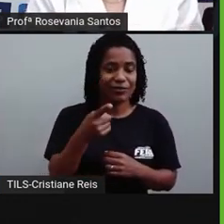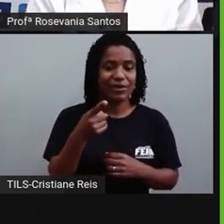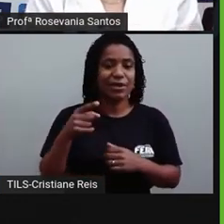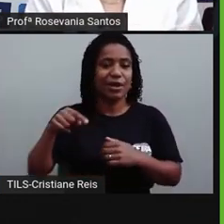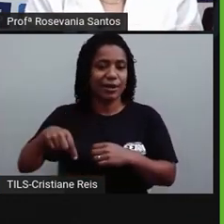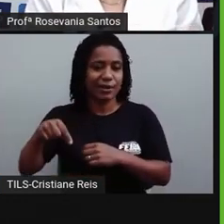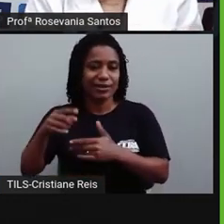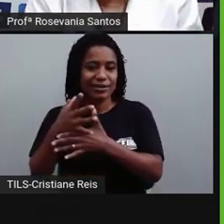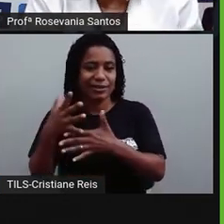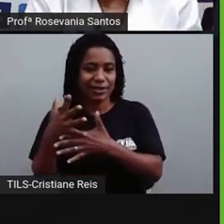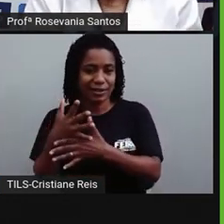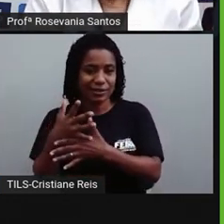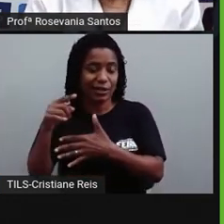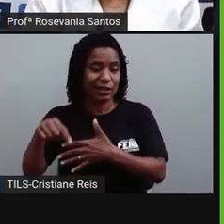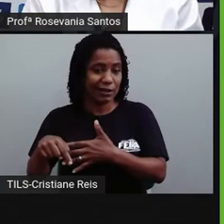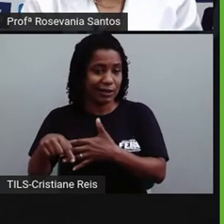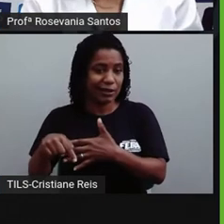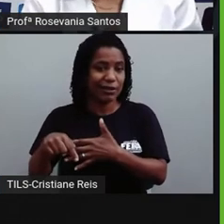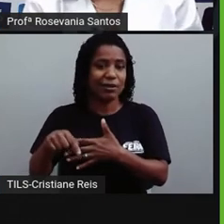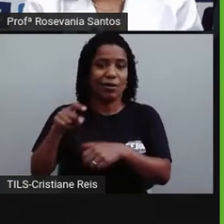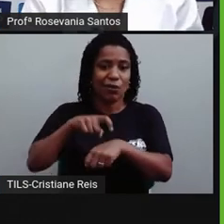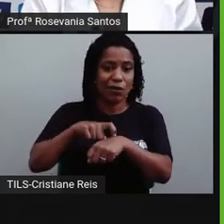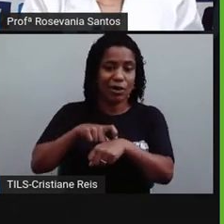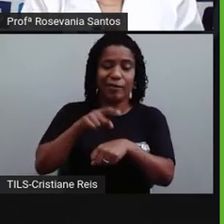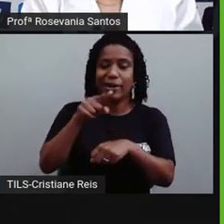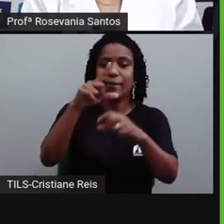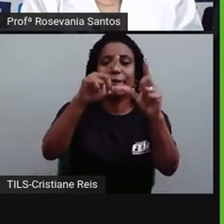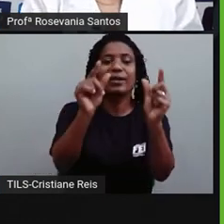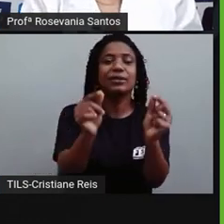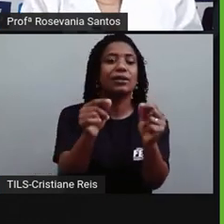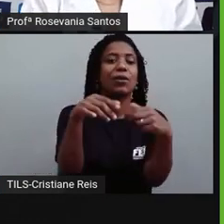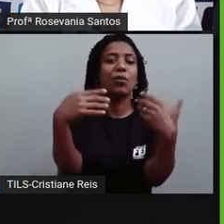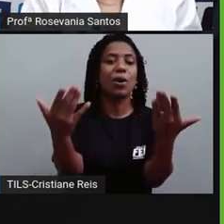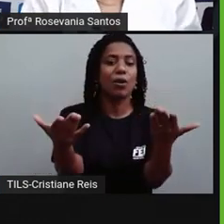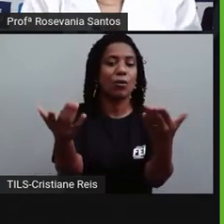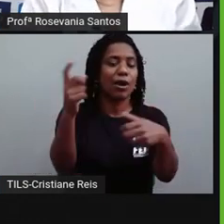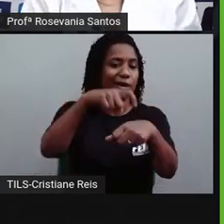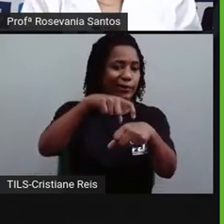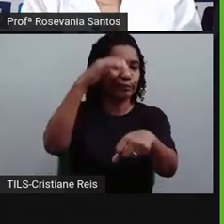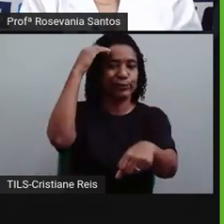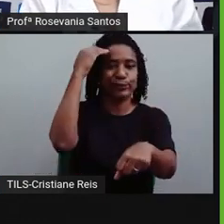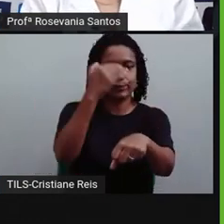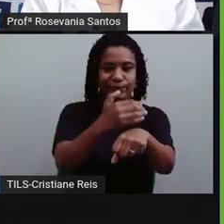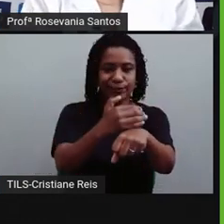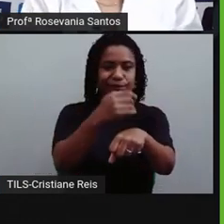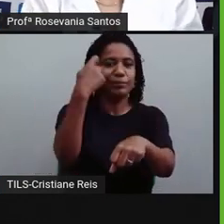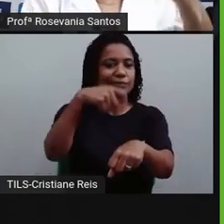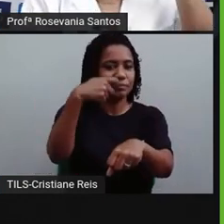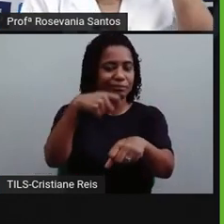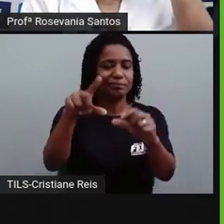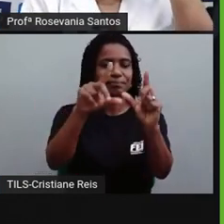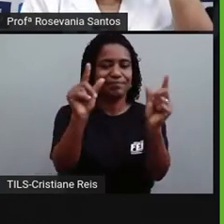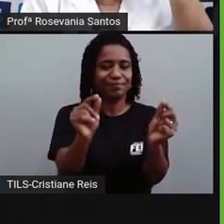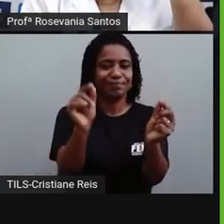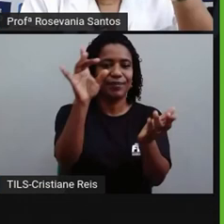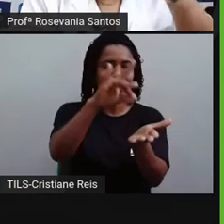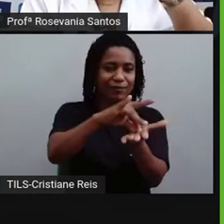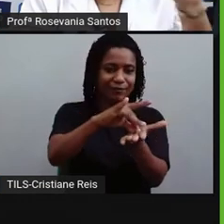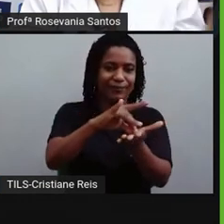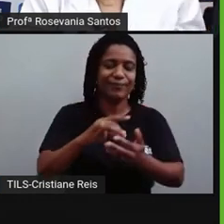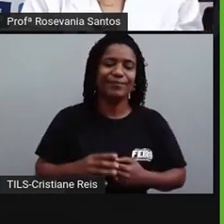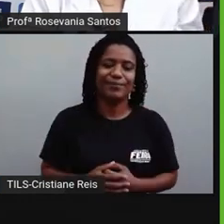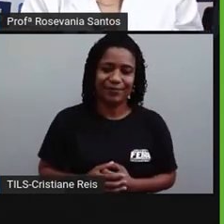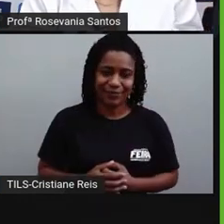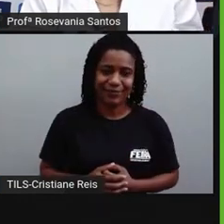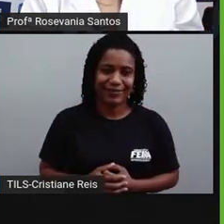vai dar errado. Tem que prestar atenção aí e fazer as distorções que tem com relação à Brasília. Então, tem uma